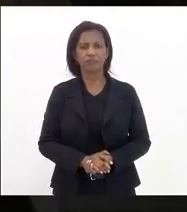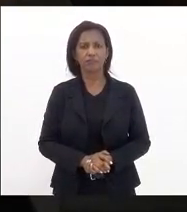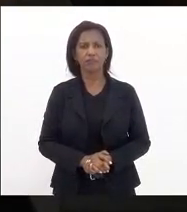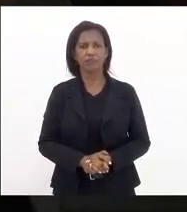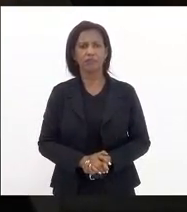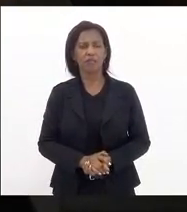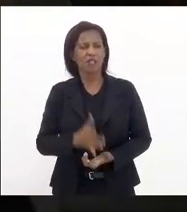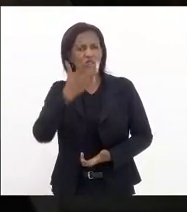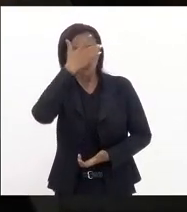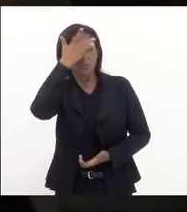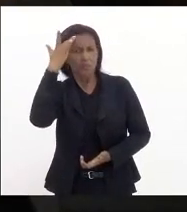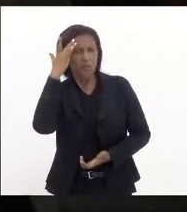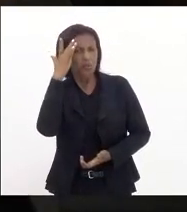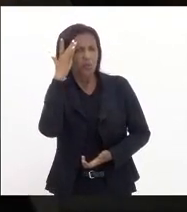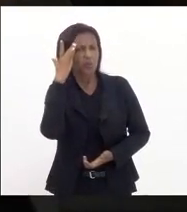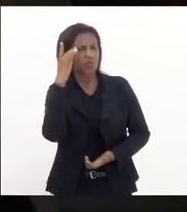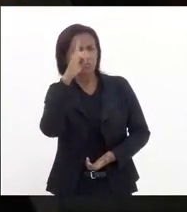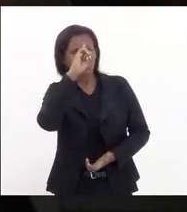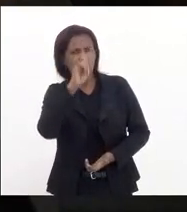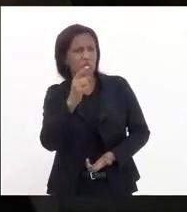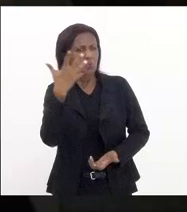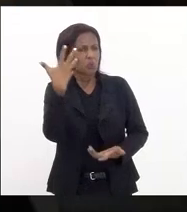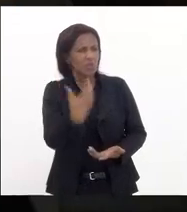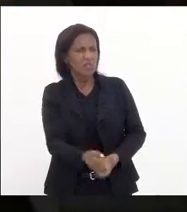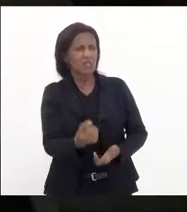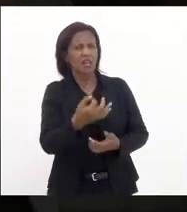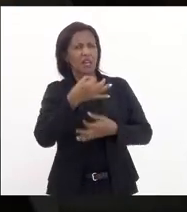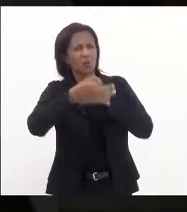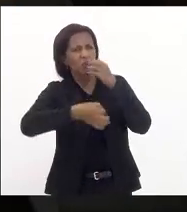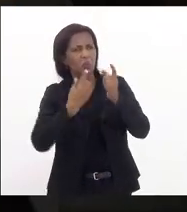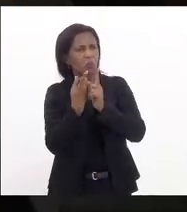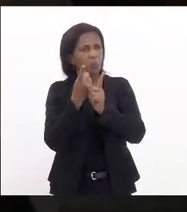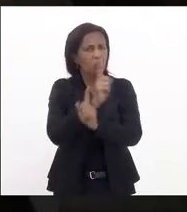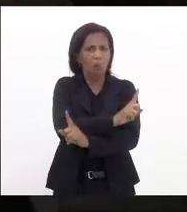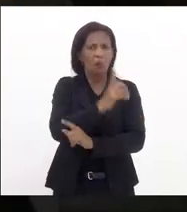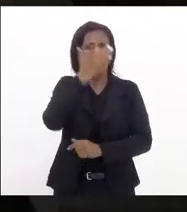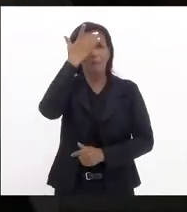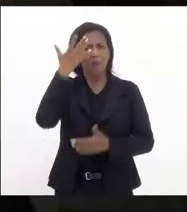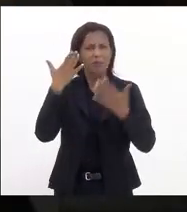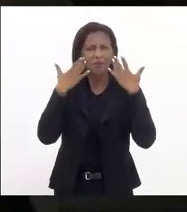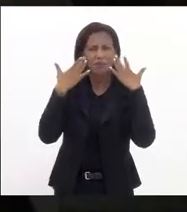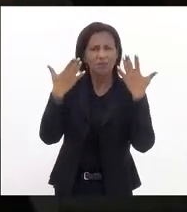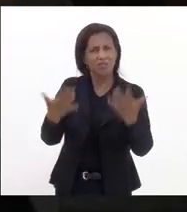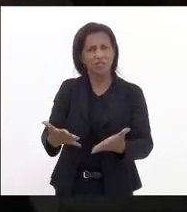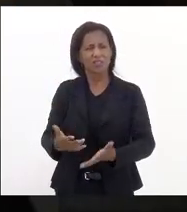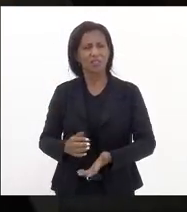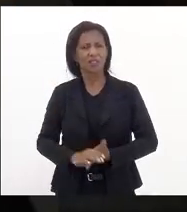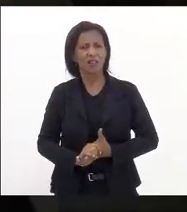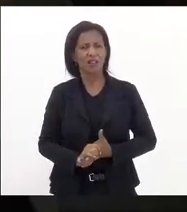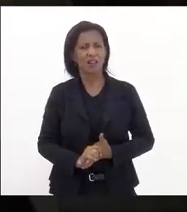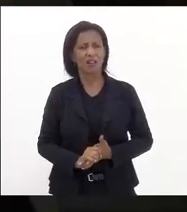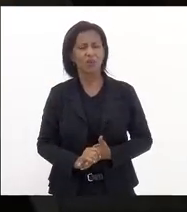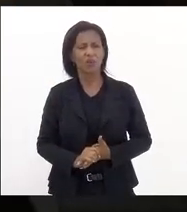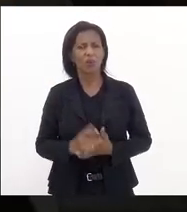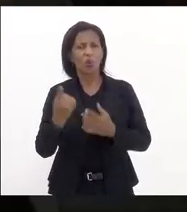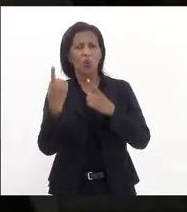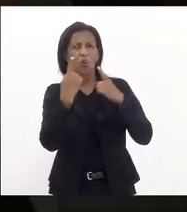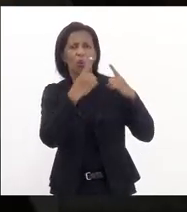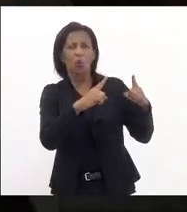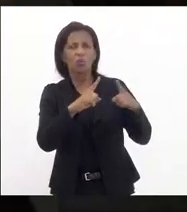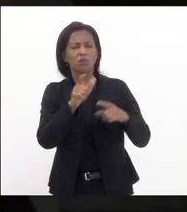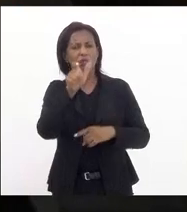inconformismo de contrariedade de pessoas que se manifestaram contraindo as suas